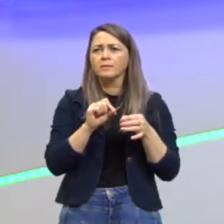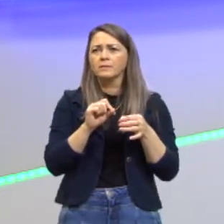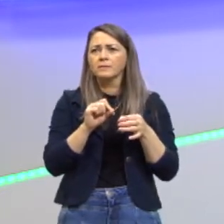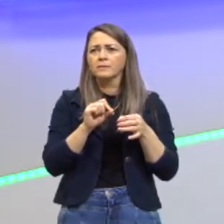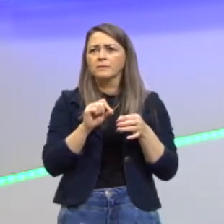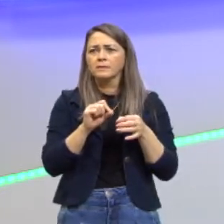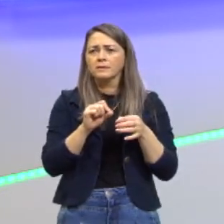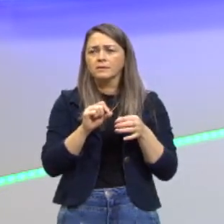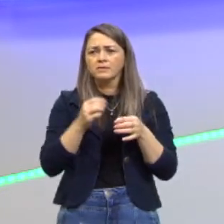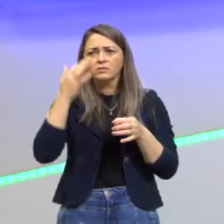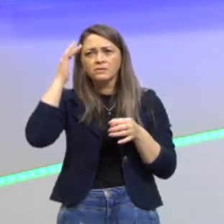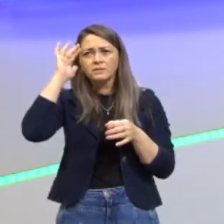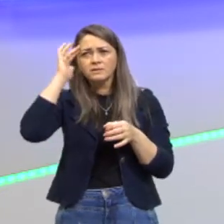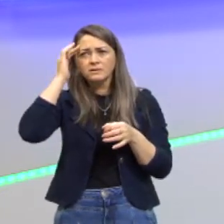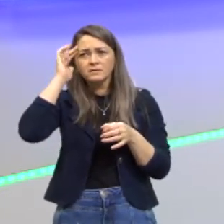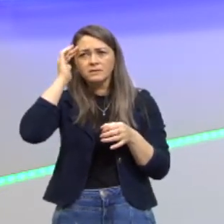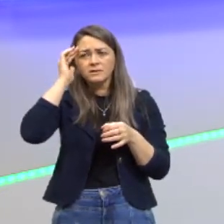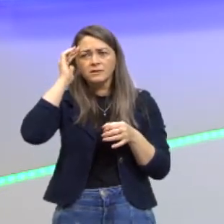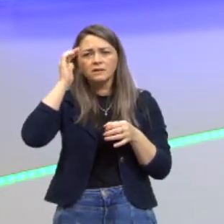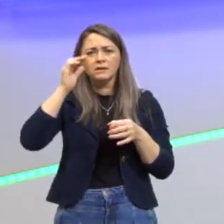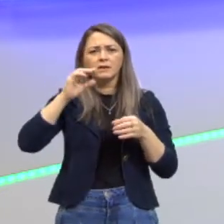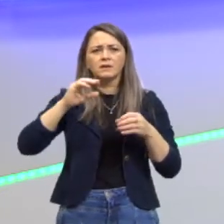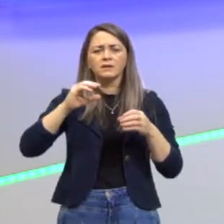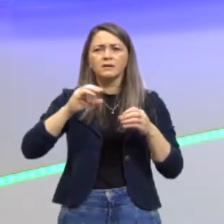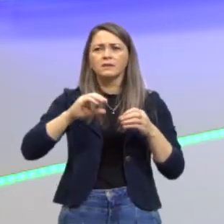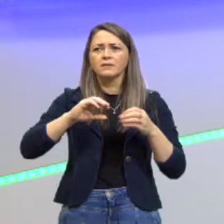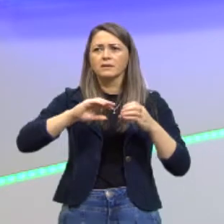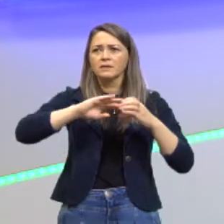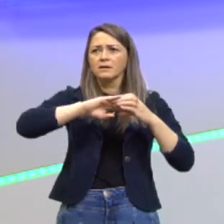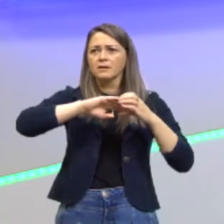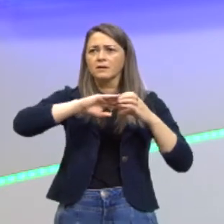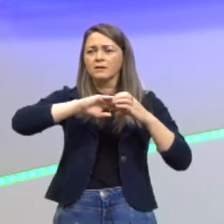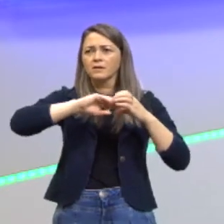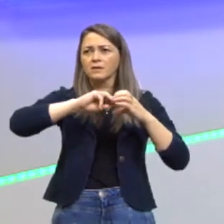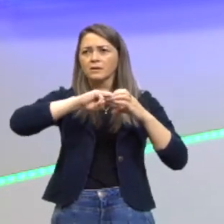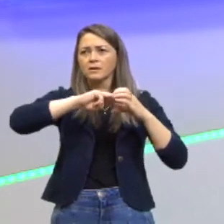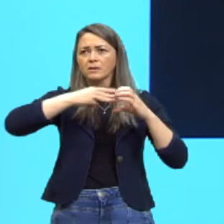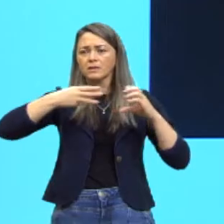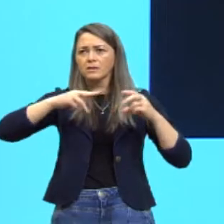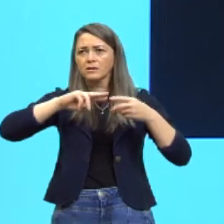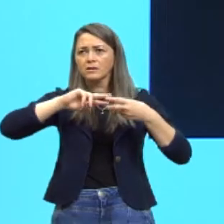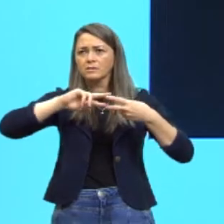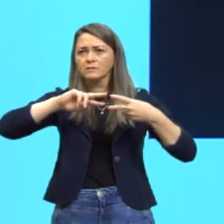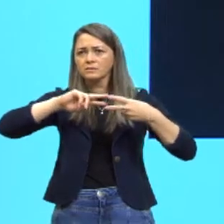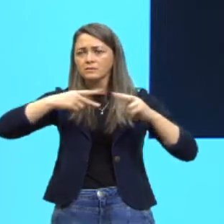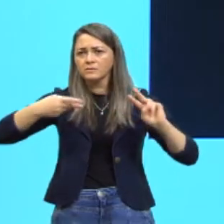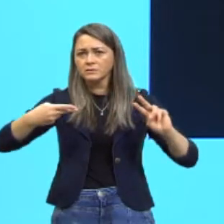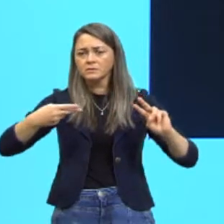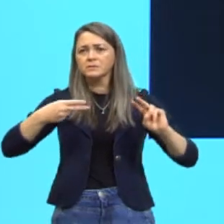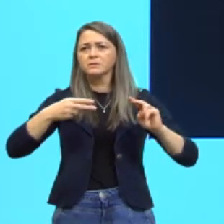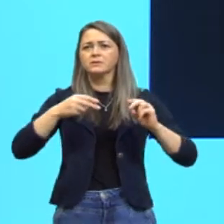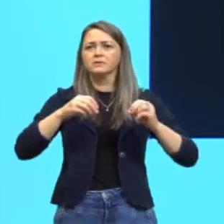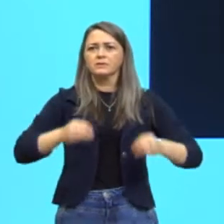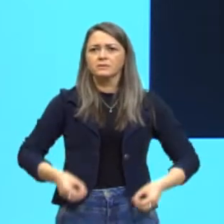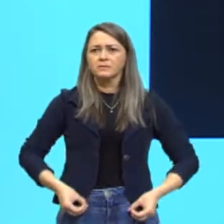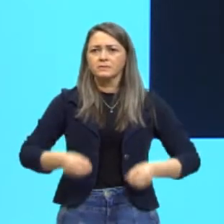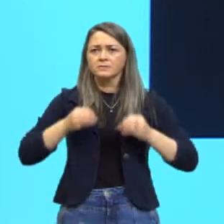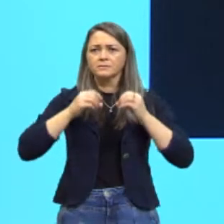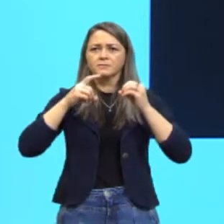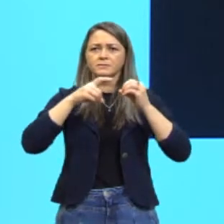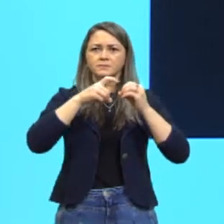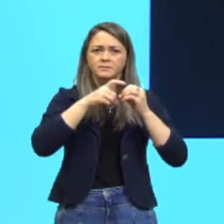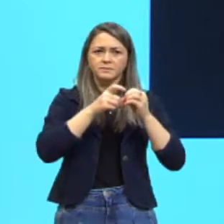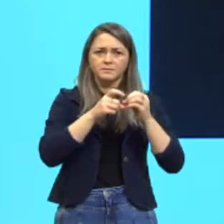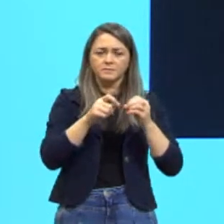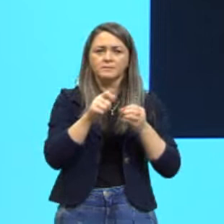decifrar genomas, de descrever materiais genéticos, tá? Vocês, talvez,